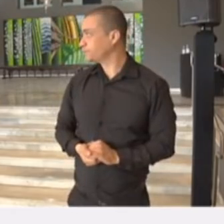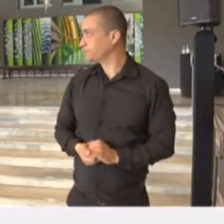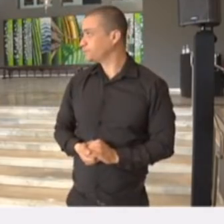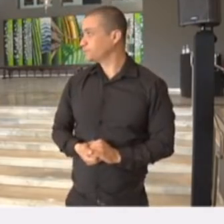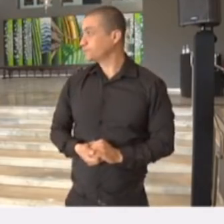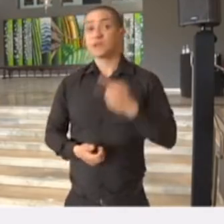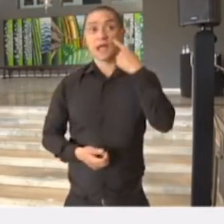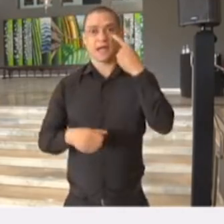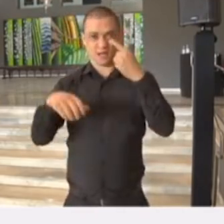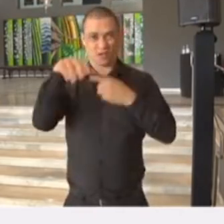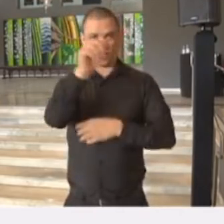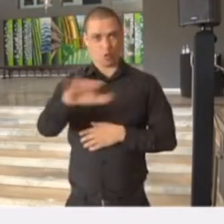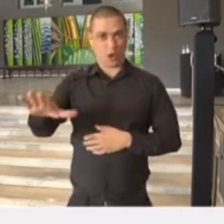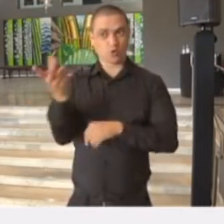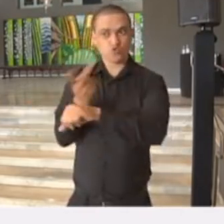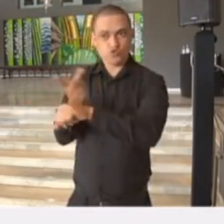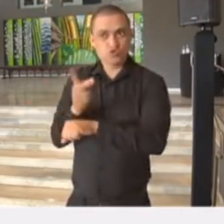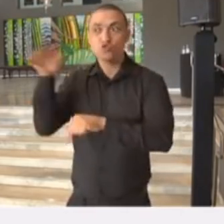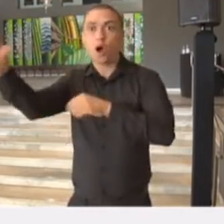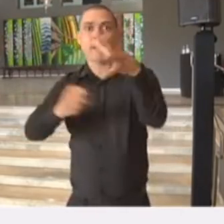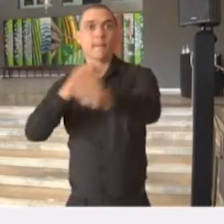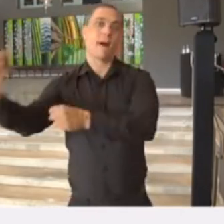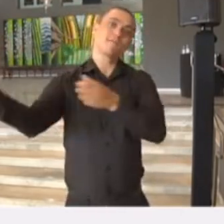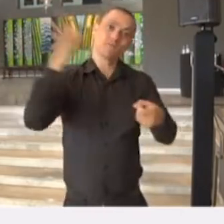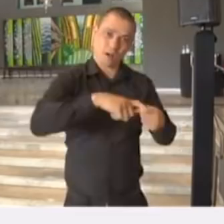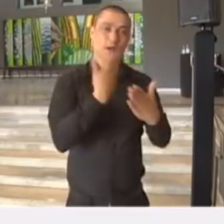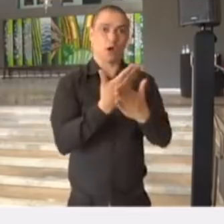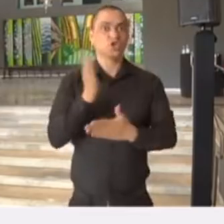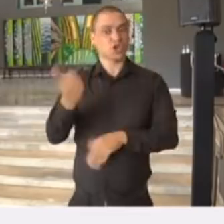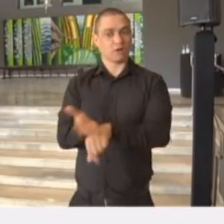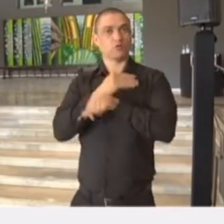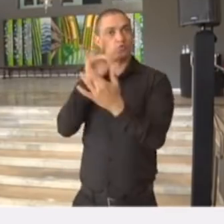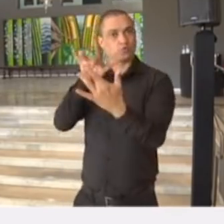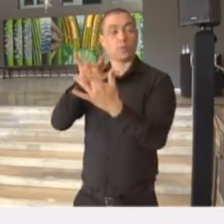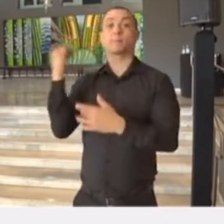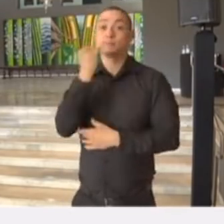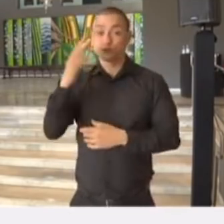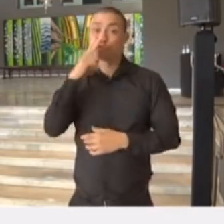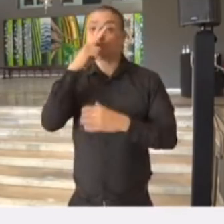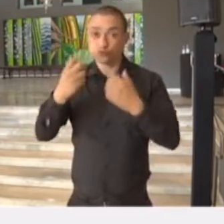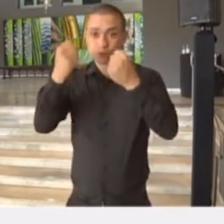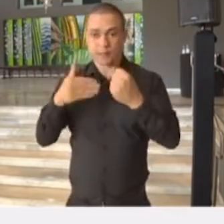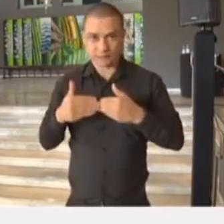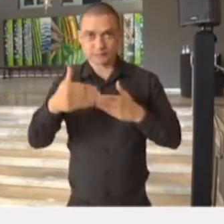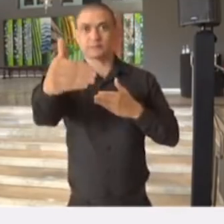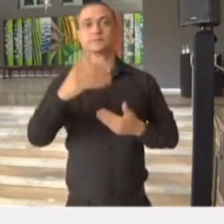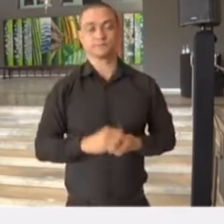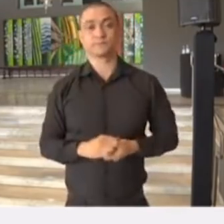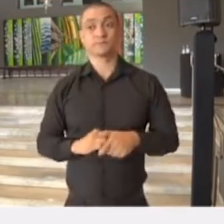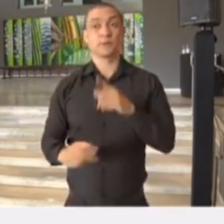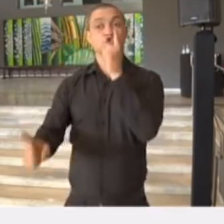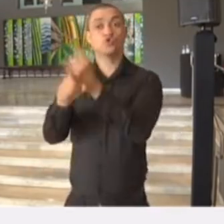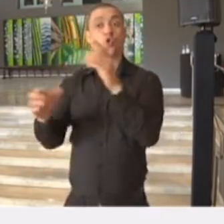busca ativa dos nossos estudantes é um passo importante, nós já estamos fazendo, mas será muito intensificado daqui para frente, a